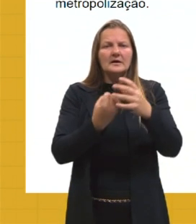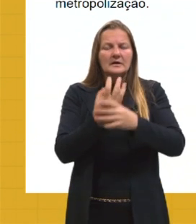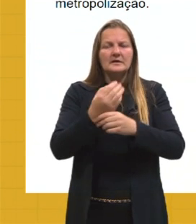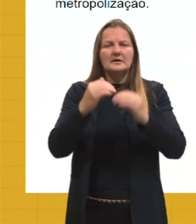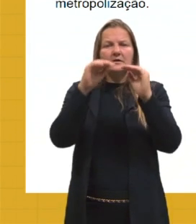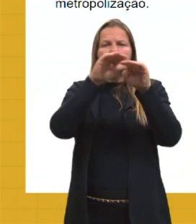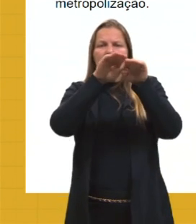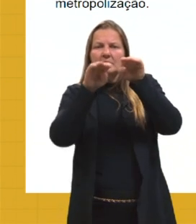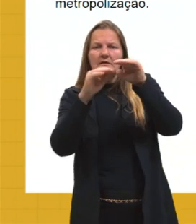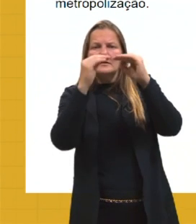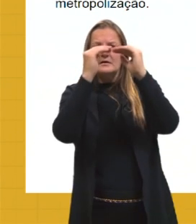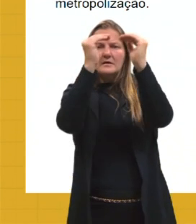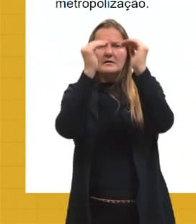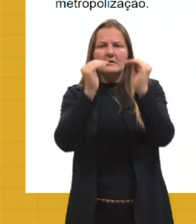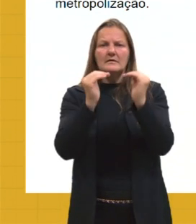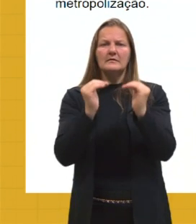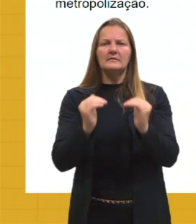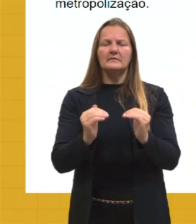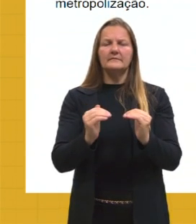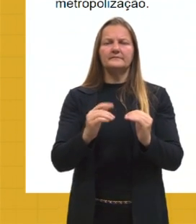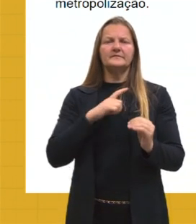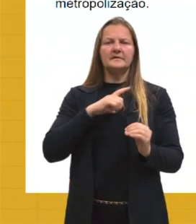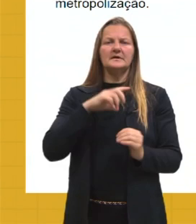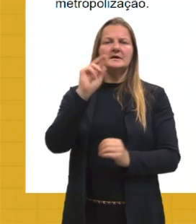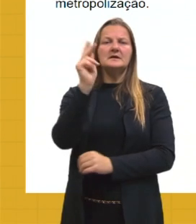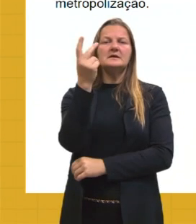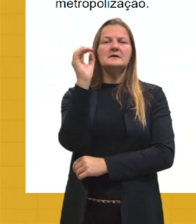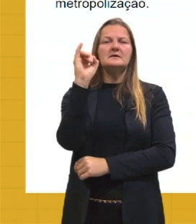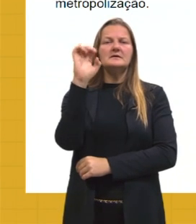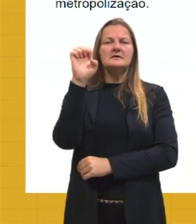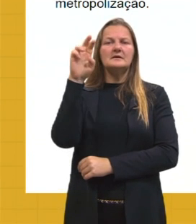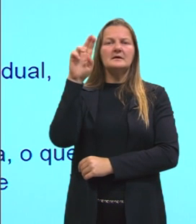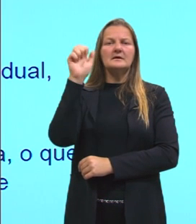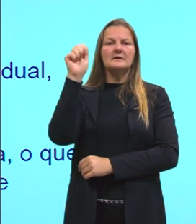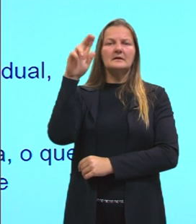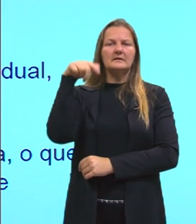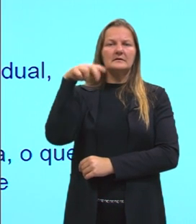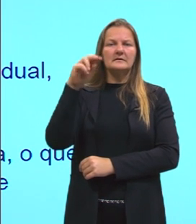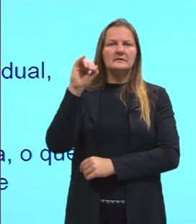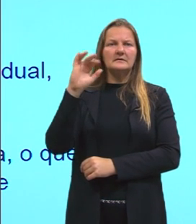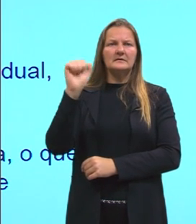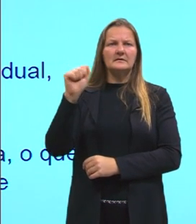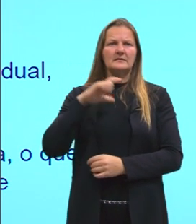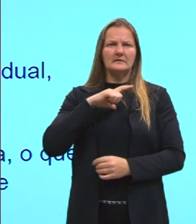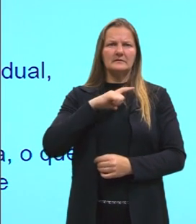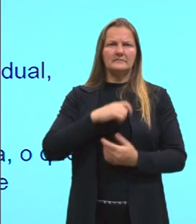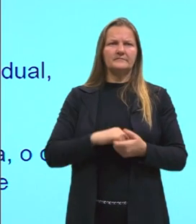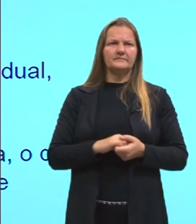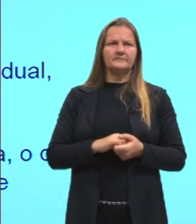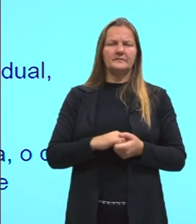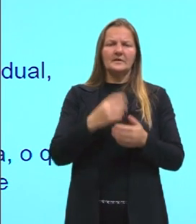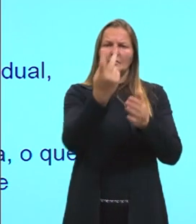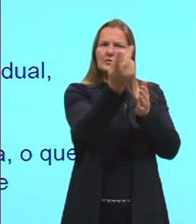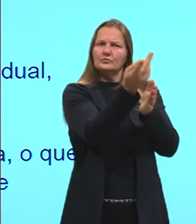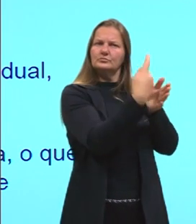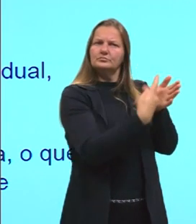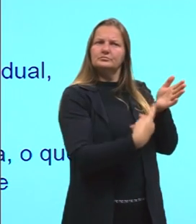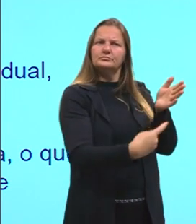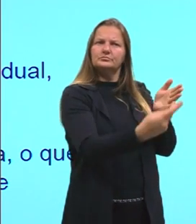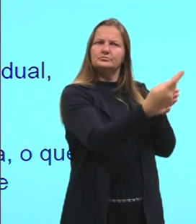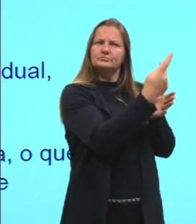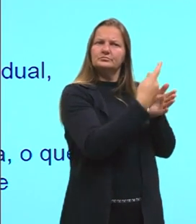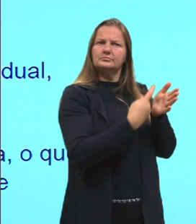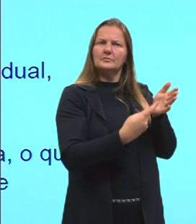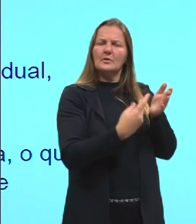hierarquia urbana, certo? E aqui eu trago, ó, um quadrinho, né, como é que se